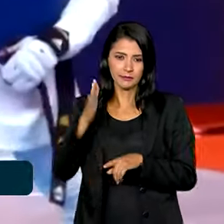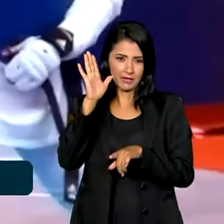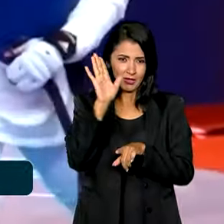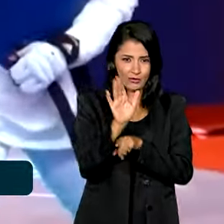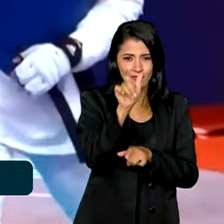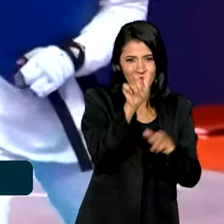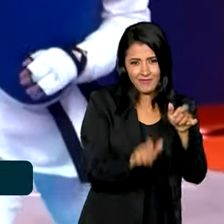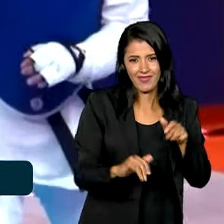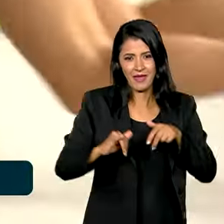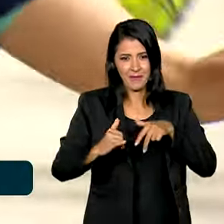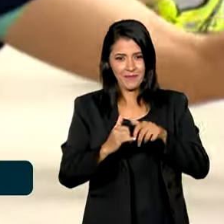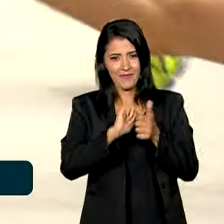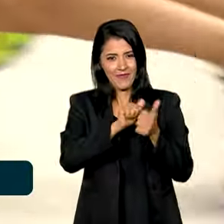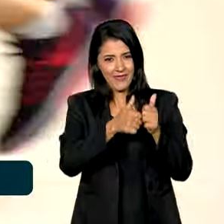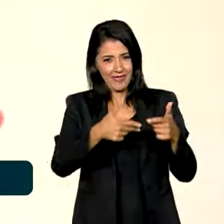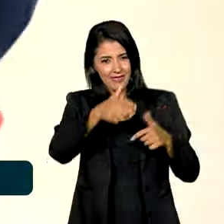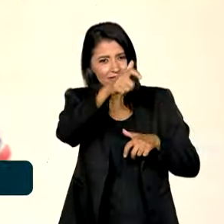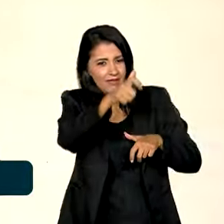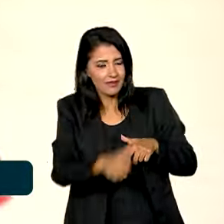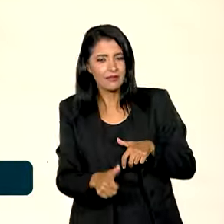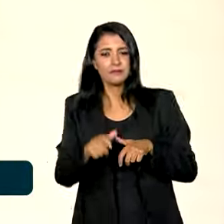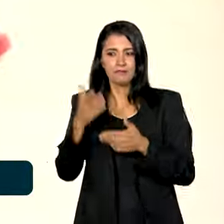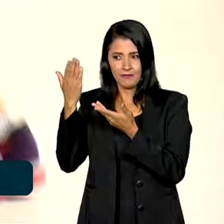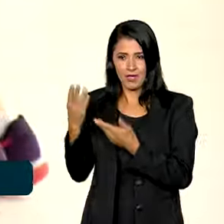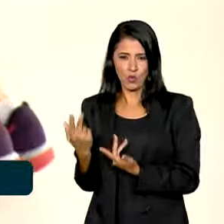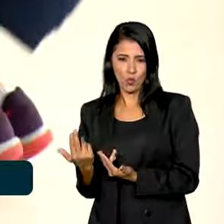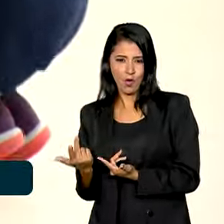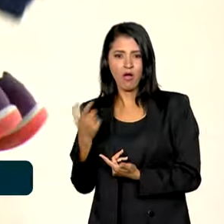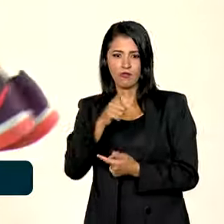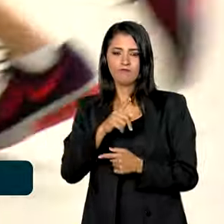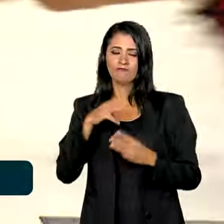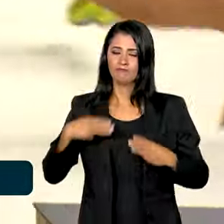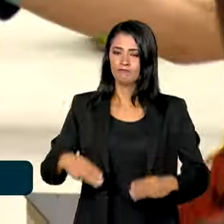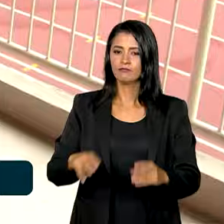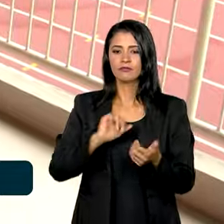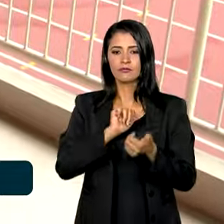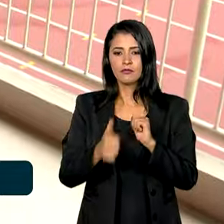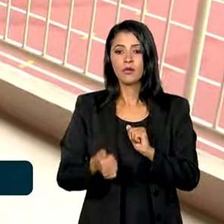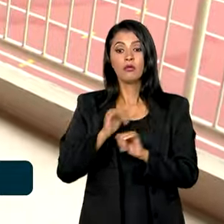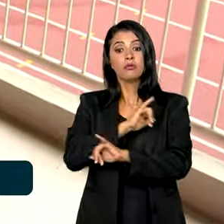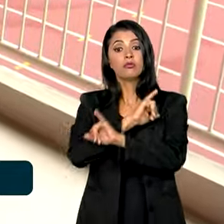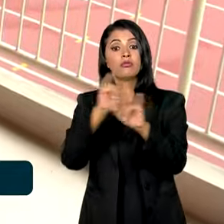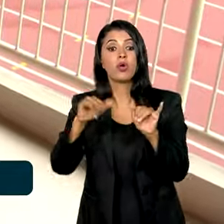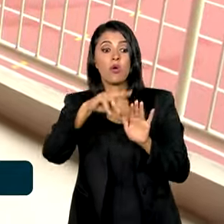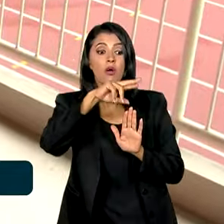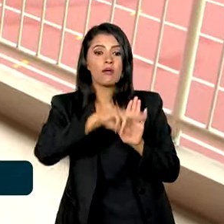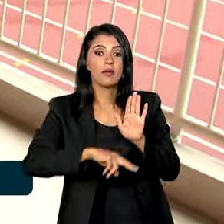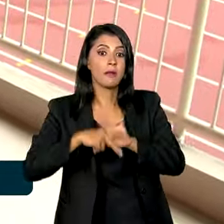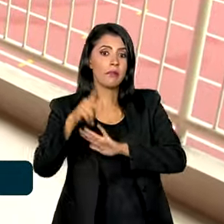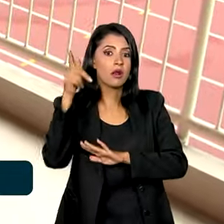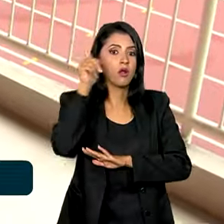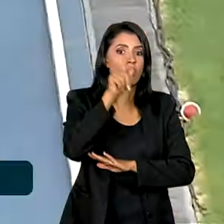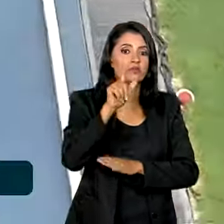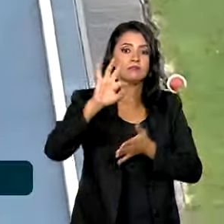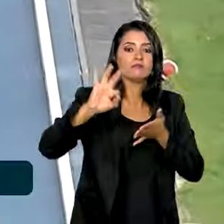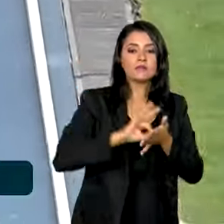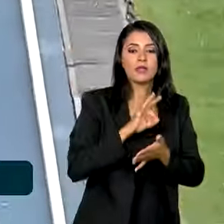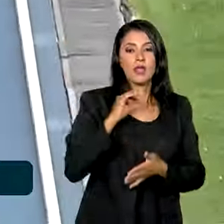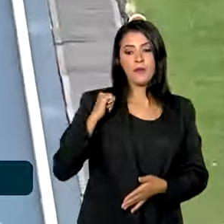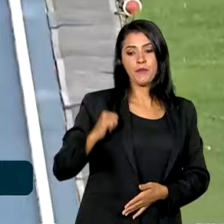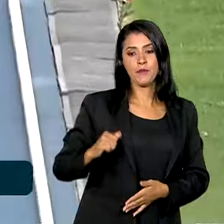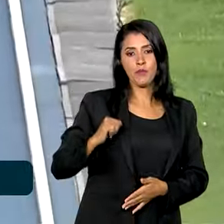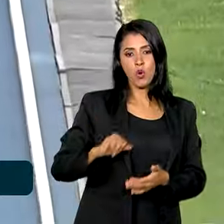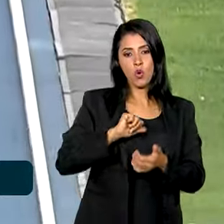todo o país, como Milena, o Ministério do Esporte divulgou os critérios para concessão do Bolsa Atleta. E as